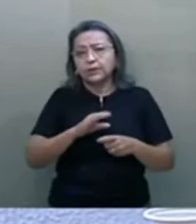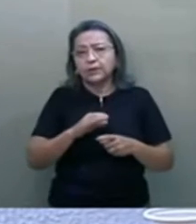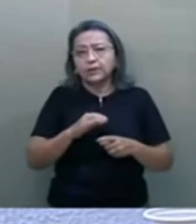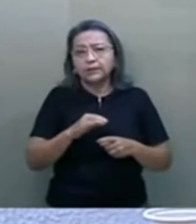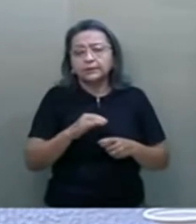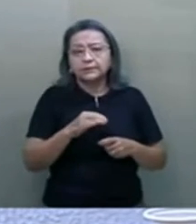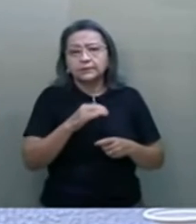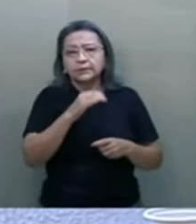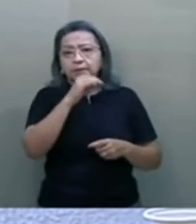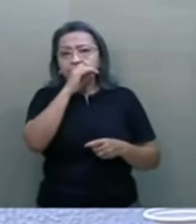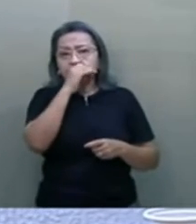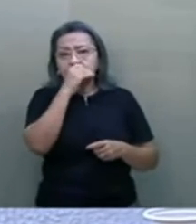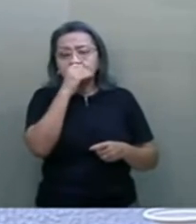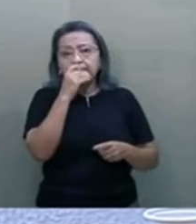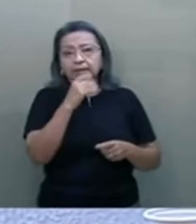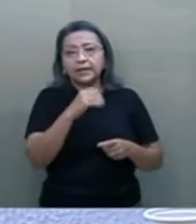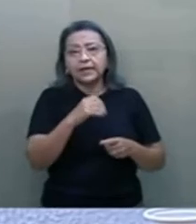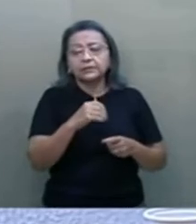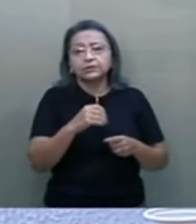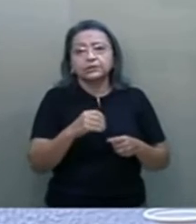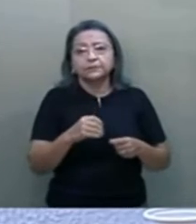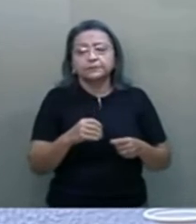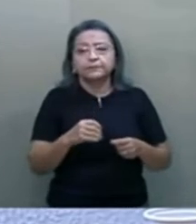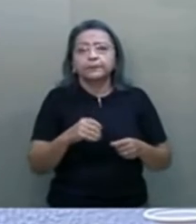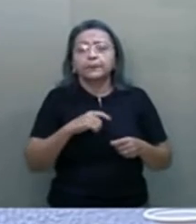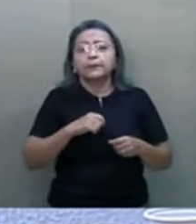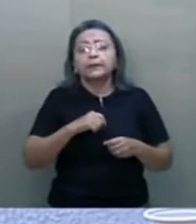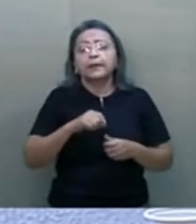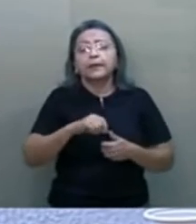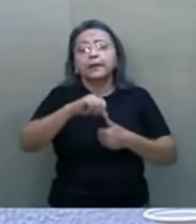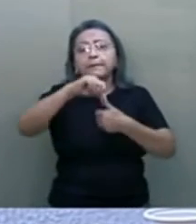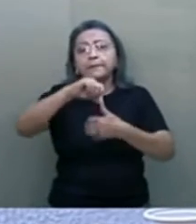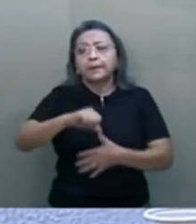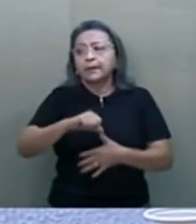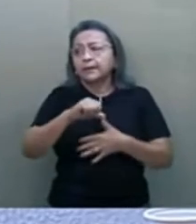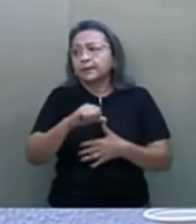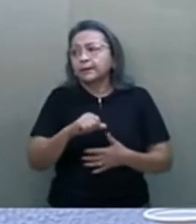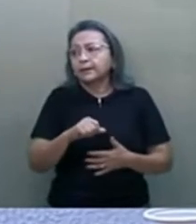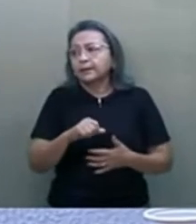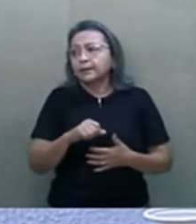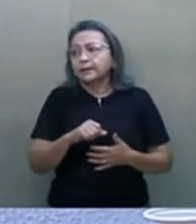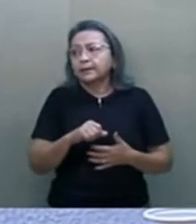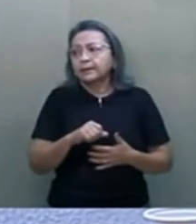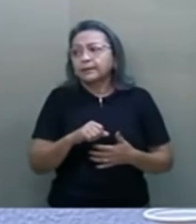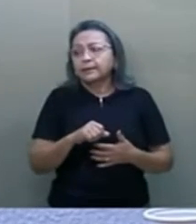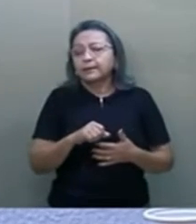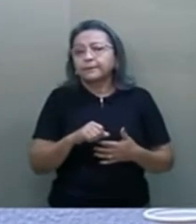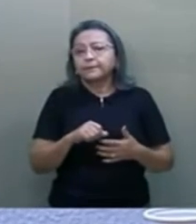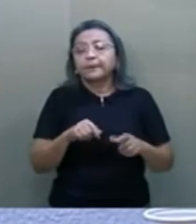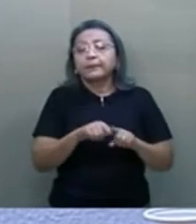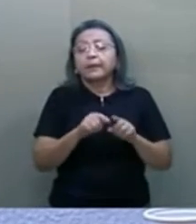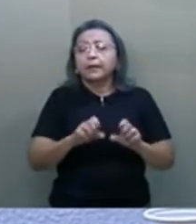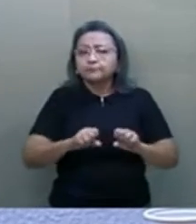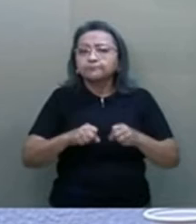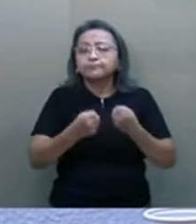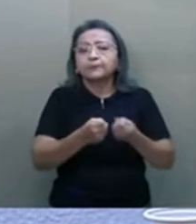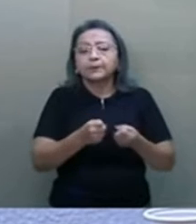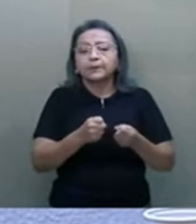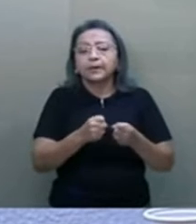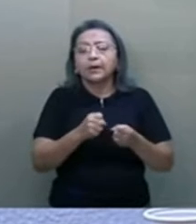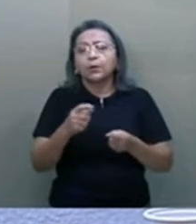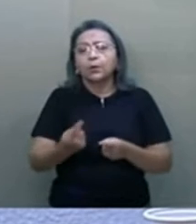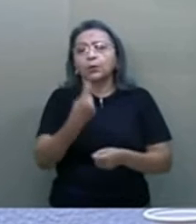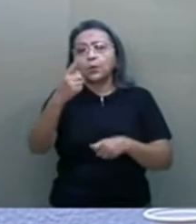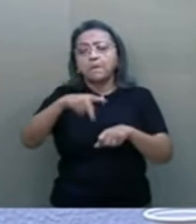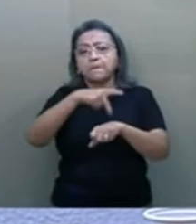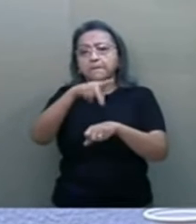banda larga da América Latina e hoje continua sendo, se a gente considera, a dedicação a um único país